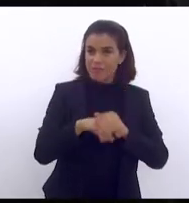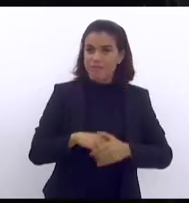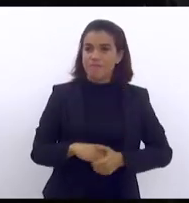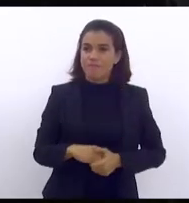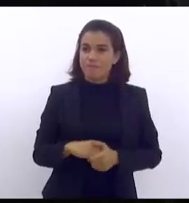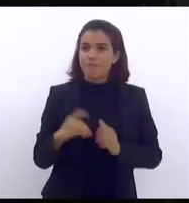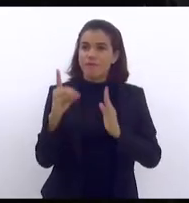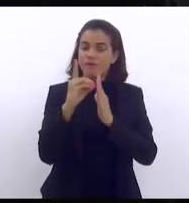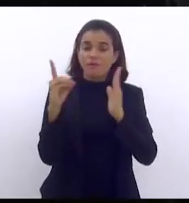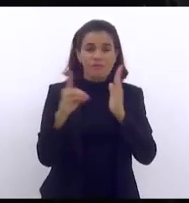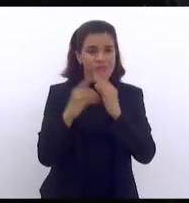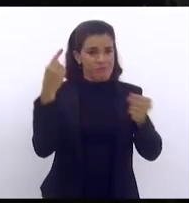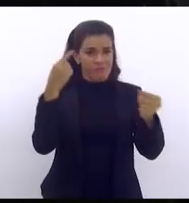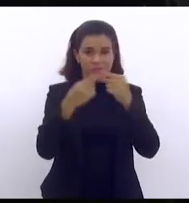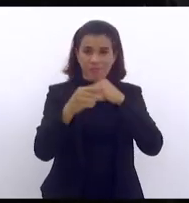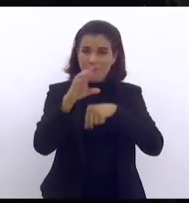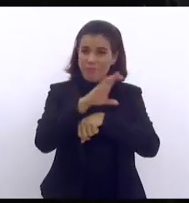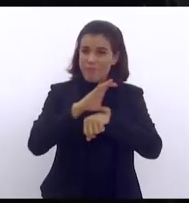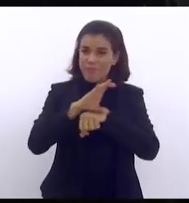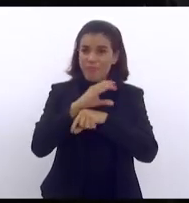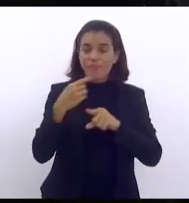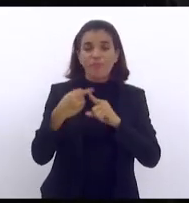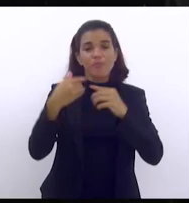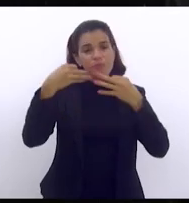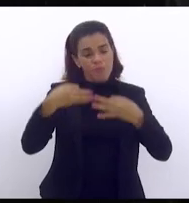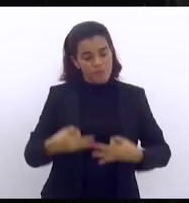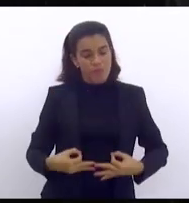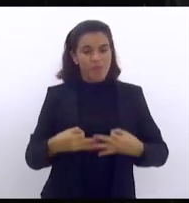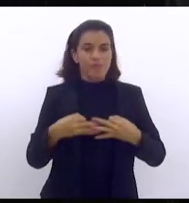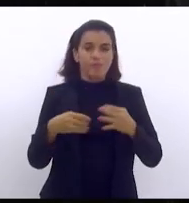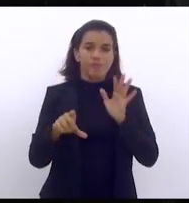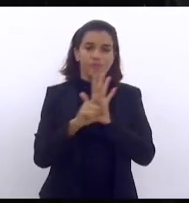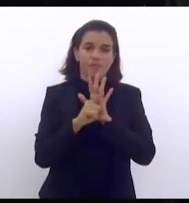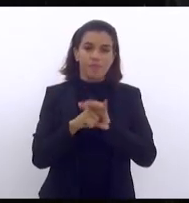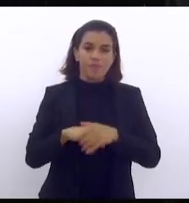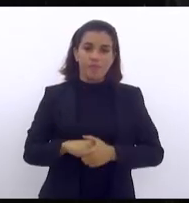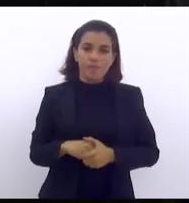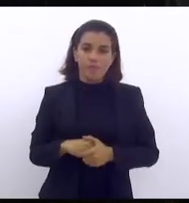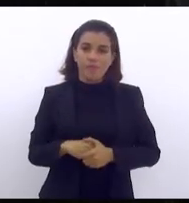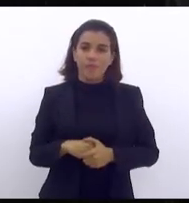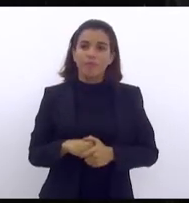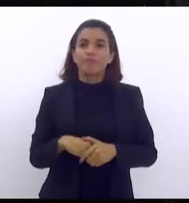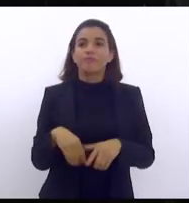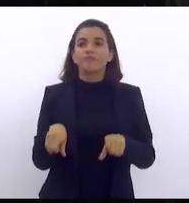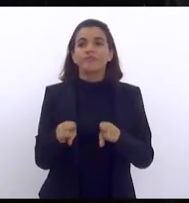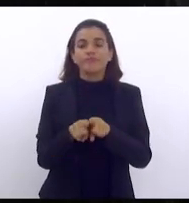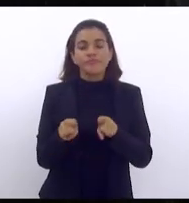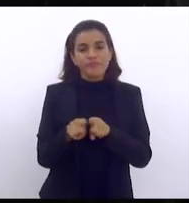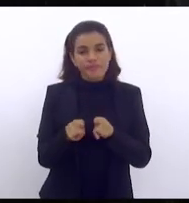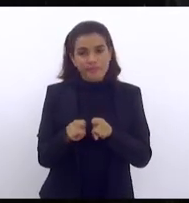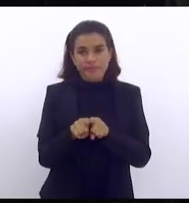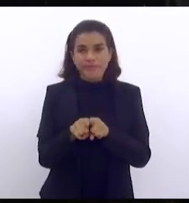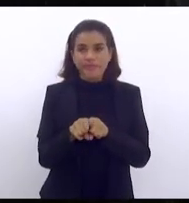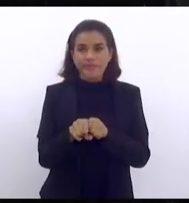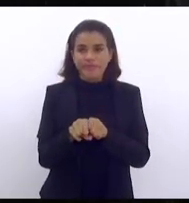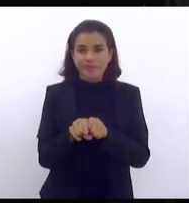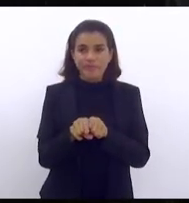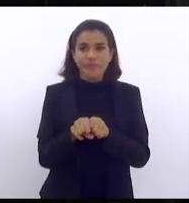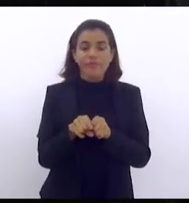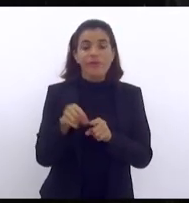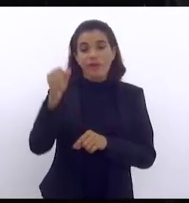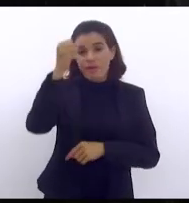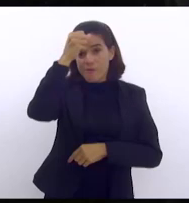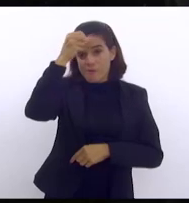inconstitucional porque teria que ser por lei botou o Estado no vinagre e as